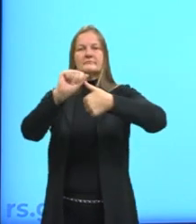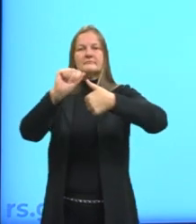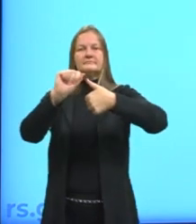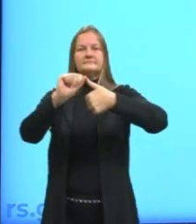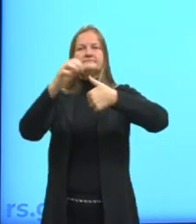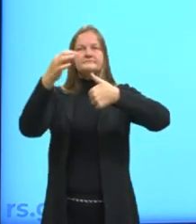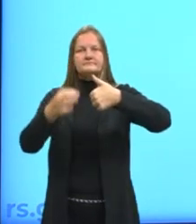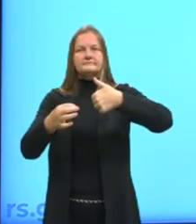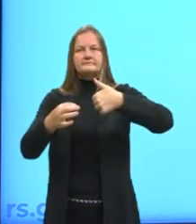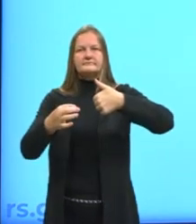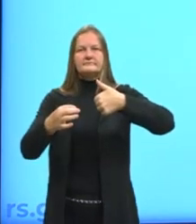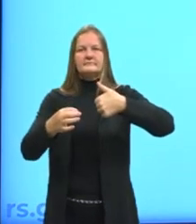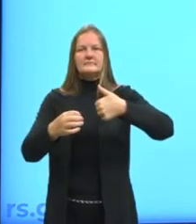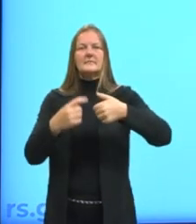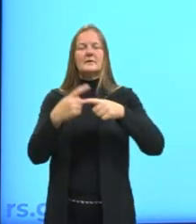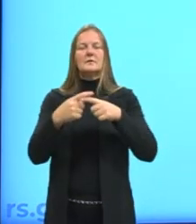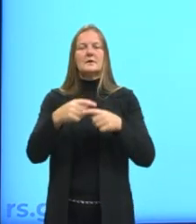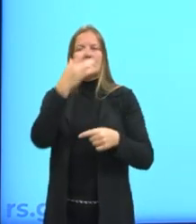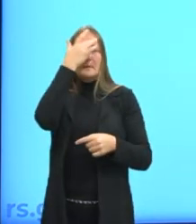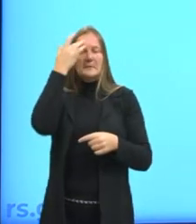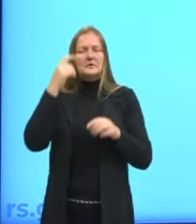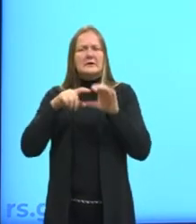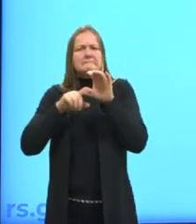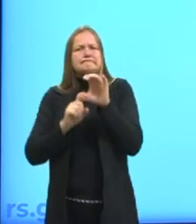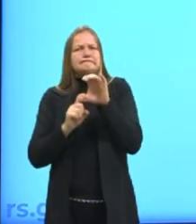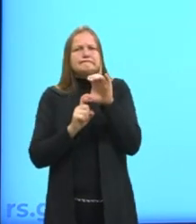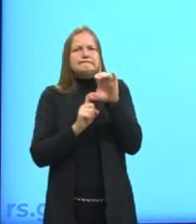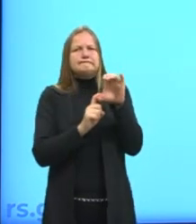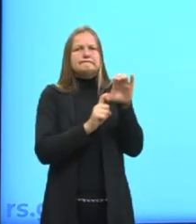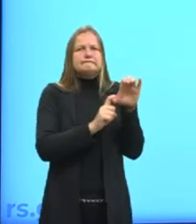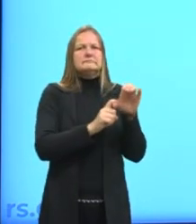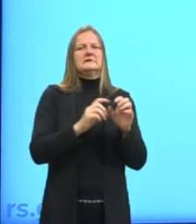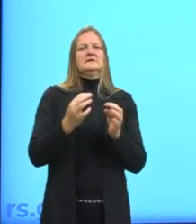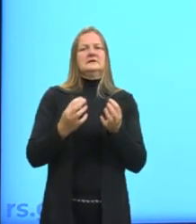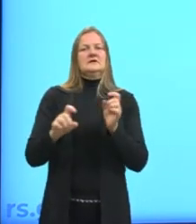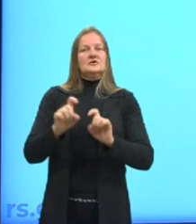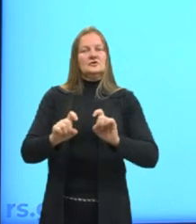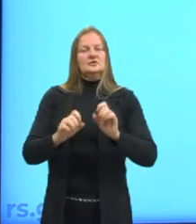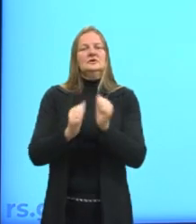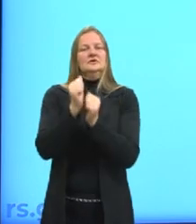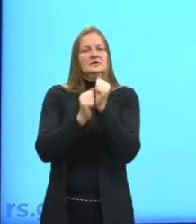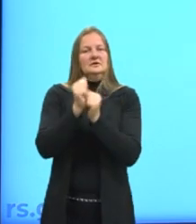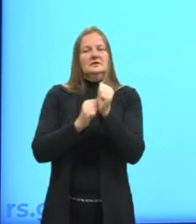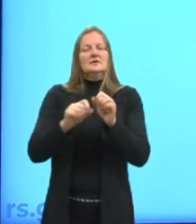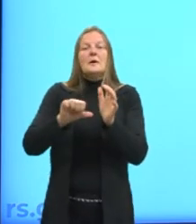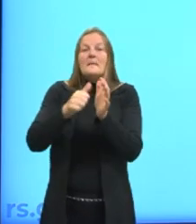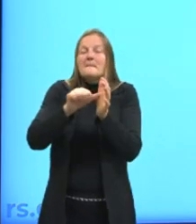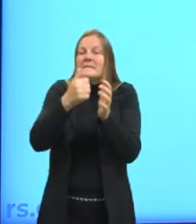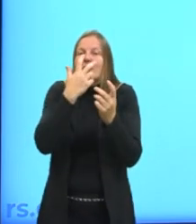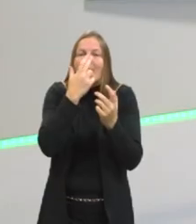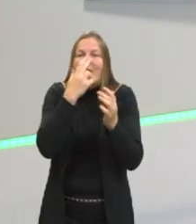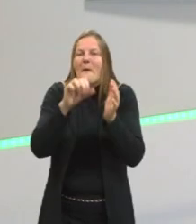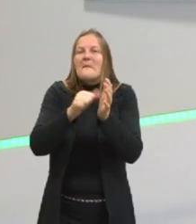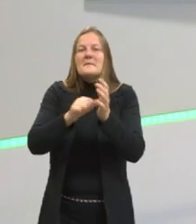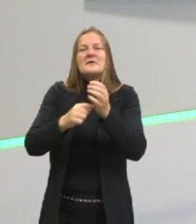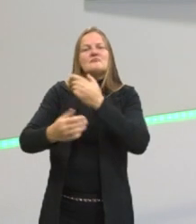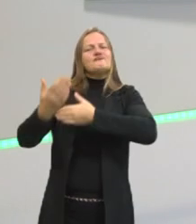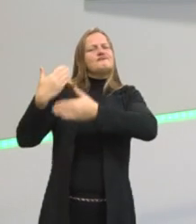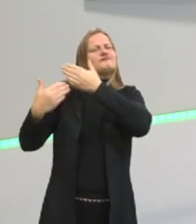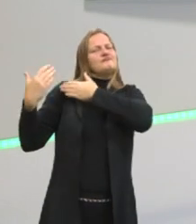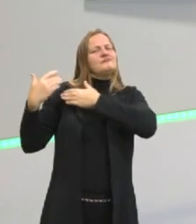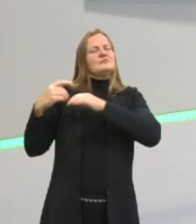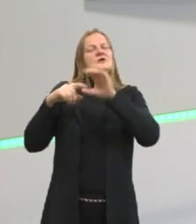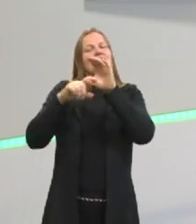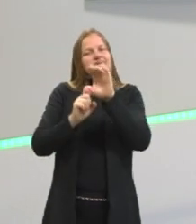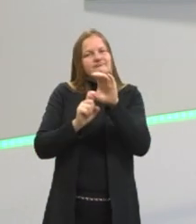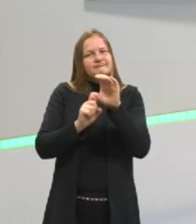Este homem que passa a ser dependente dessa máquina, assim como o seu primeiro ancestral ali também